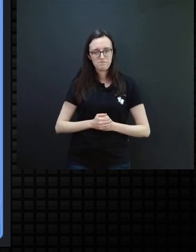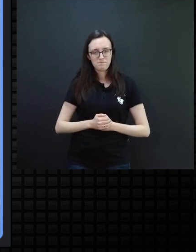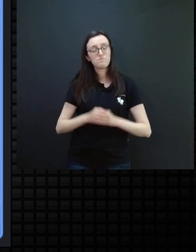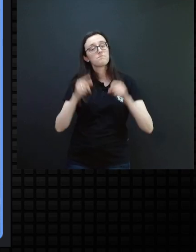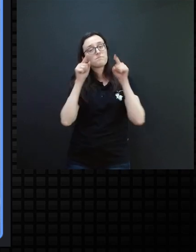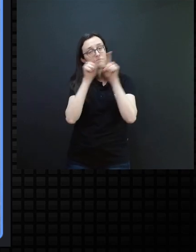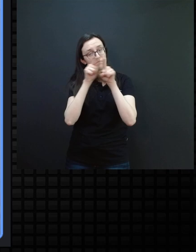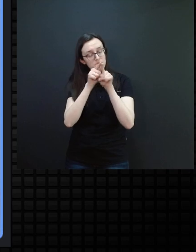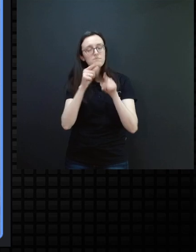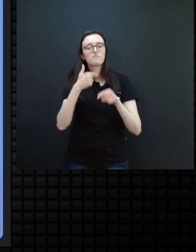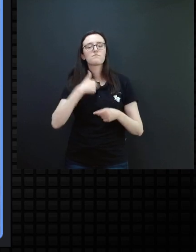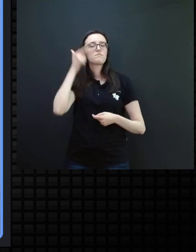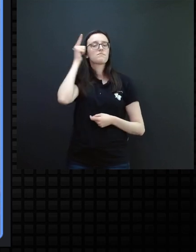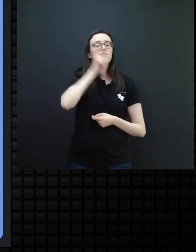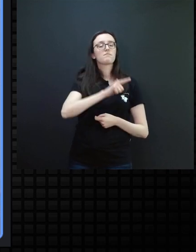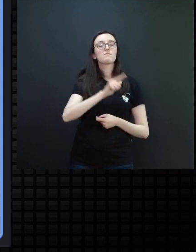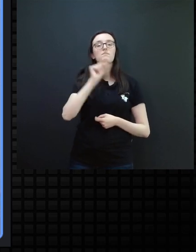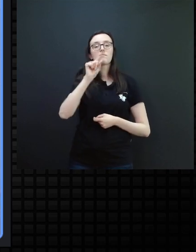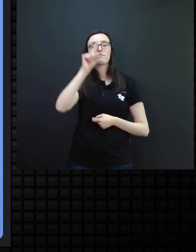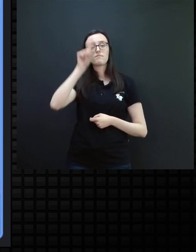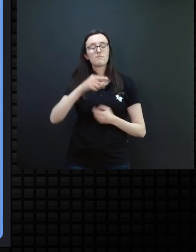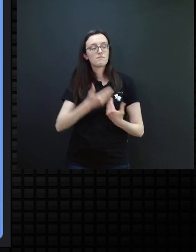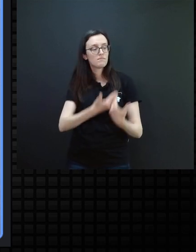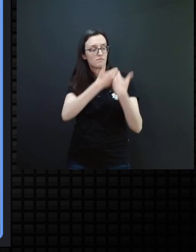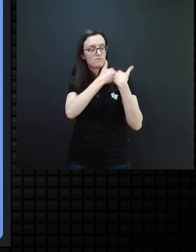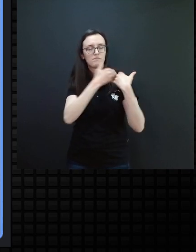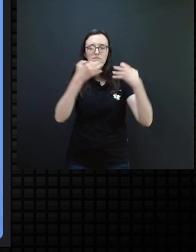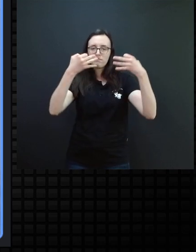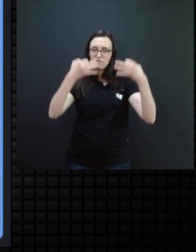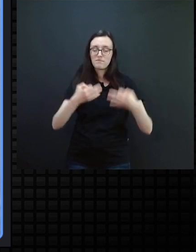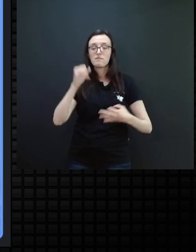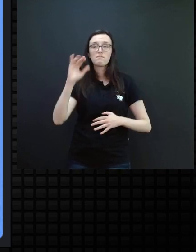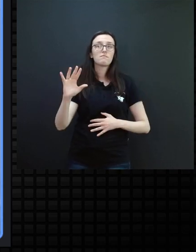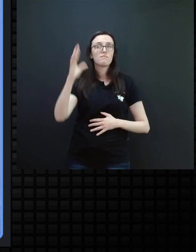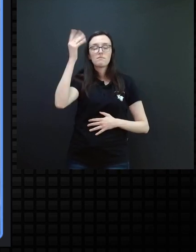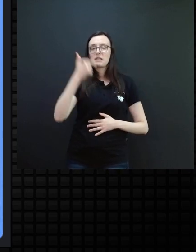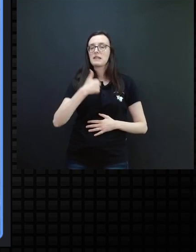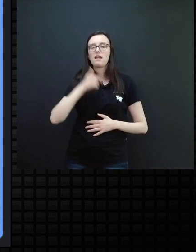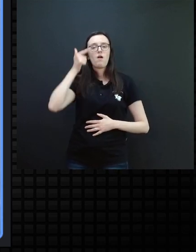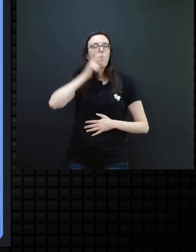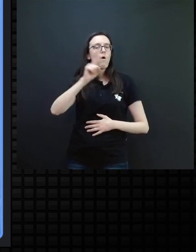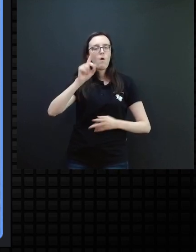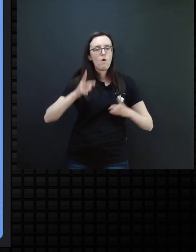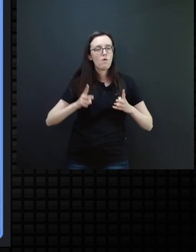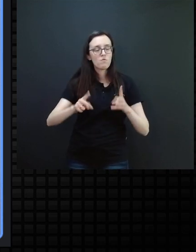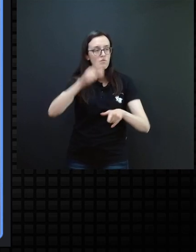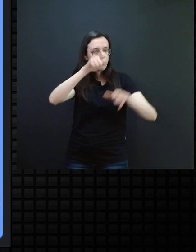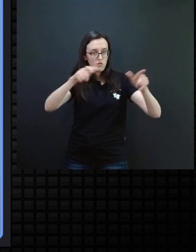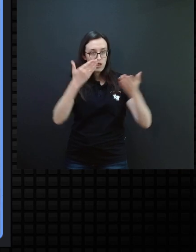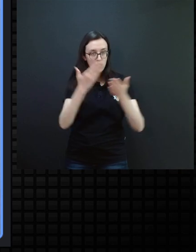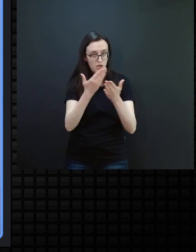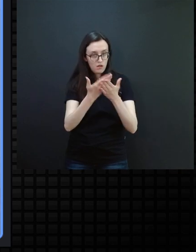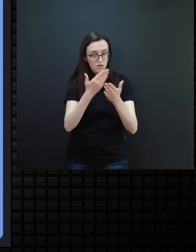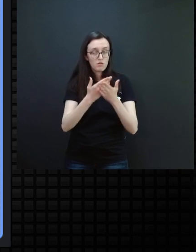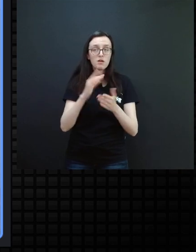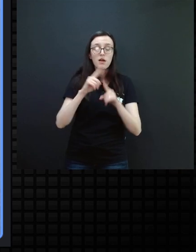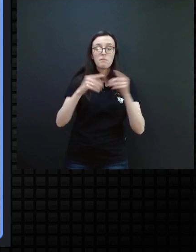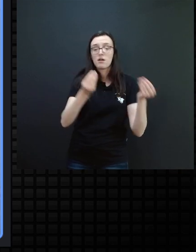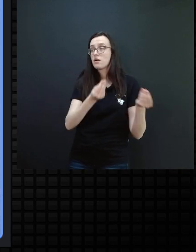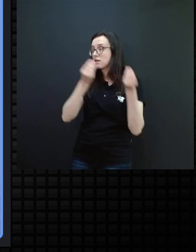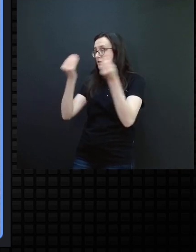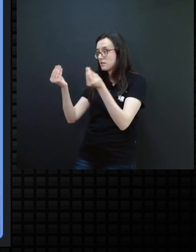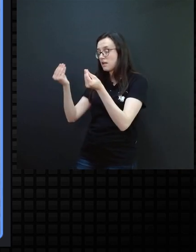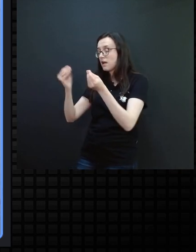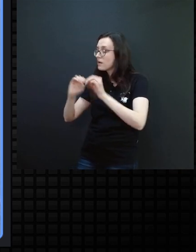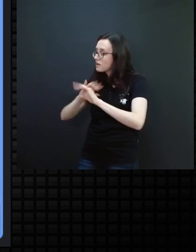também consigo ter uma responsabilidade, caso eu não continue com aquele aluno, mas para quem virar, ter